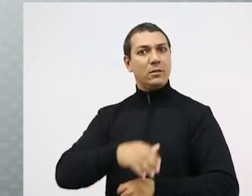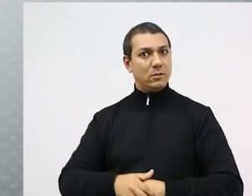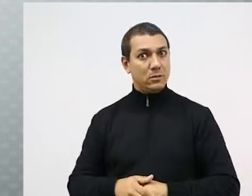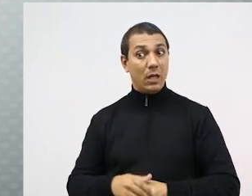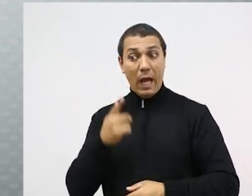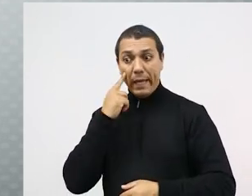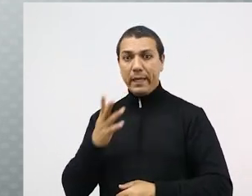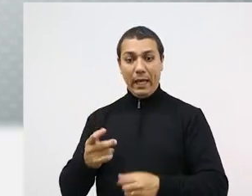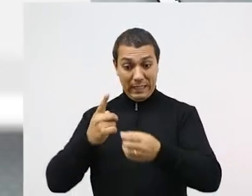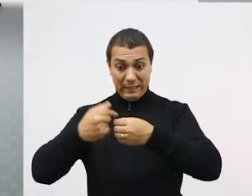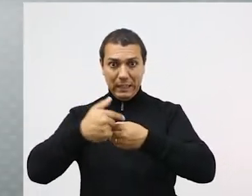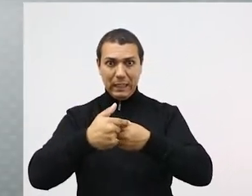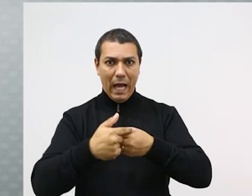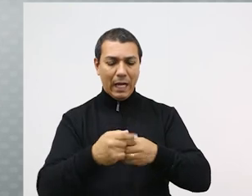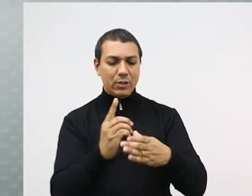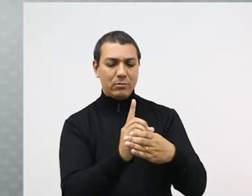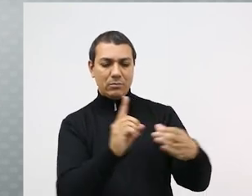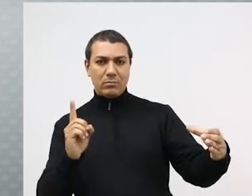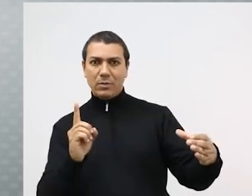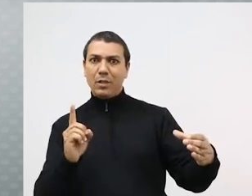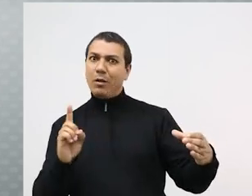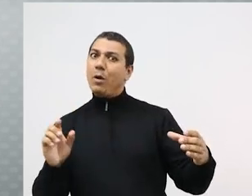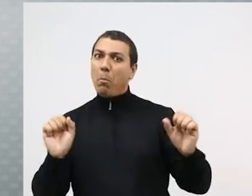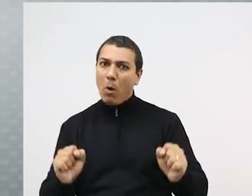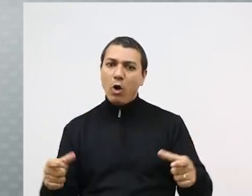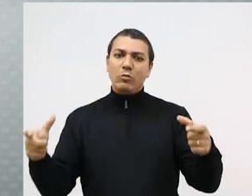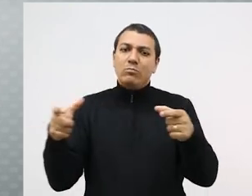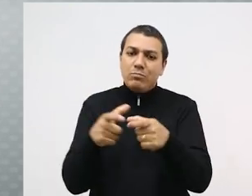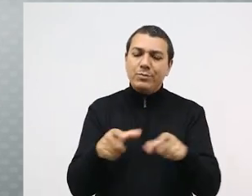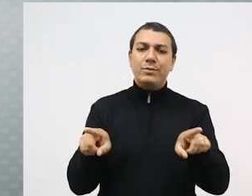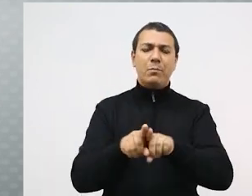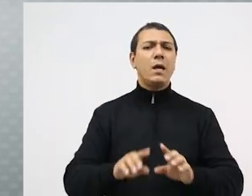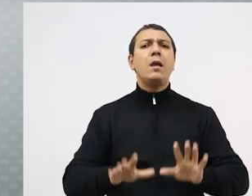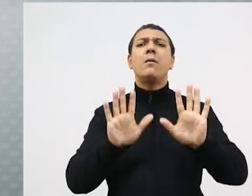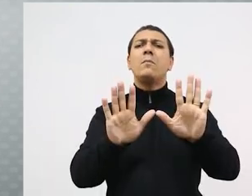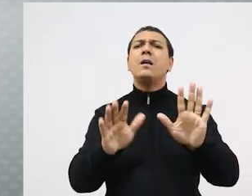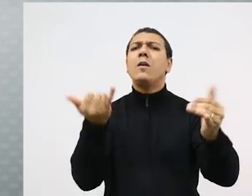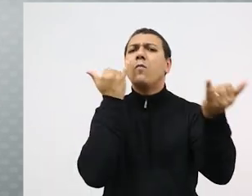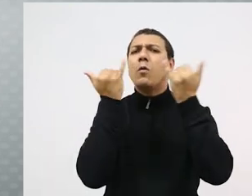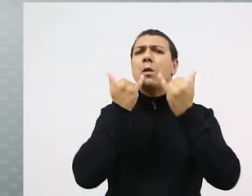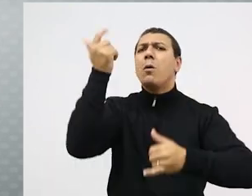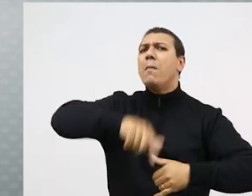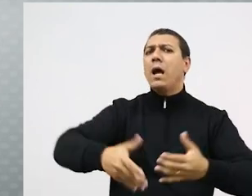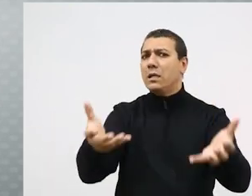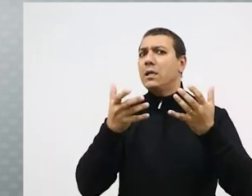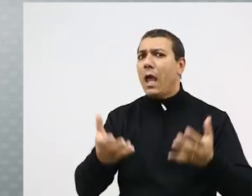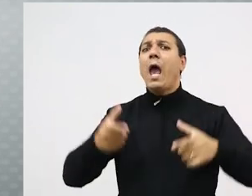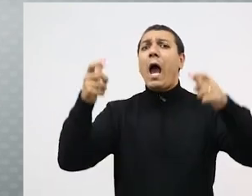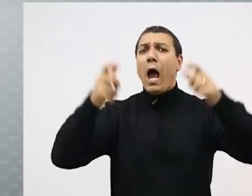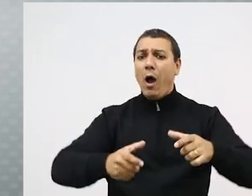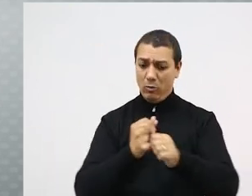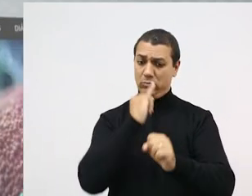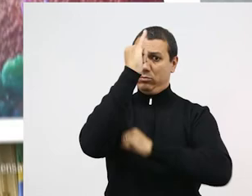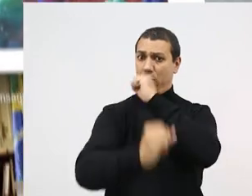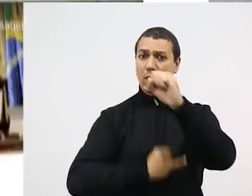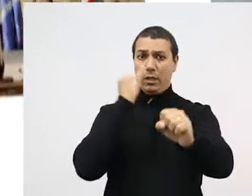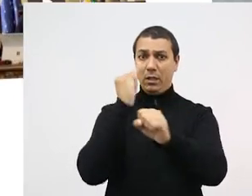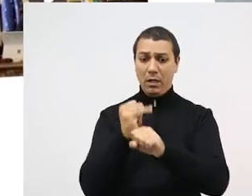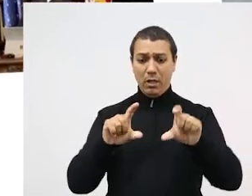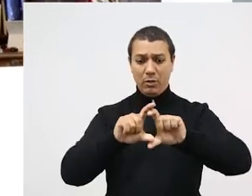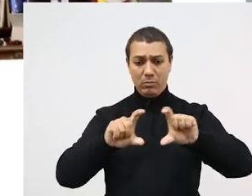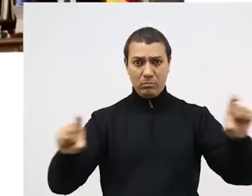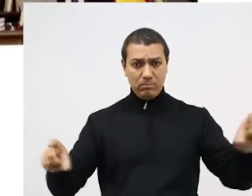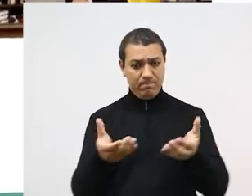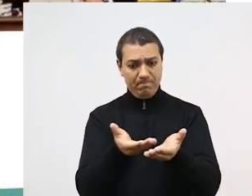distanciamento. Para mais informações sobre as bandeiras, acesse www.distanciamentocontrolado